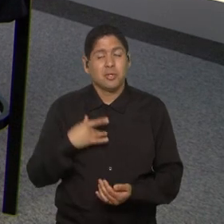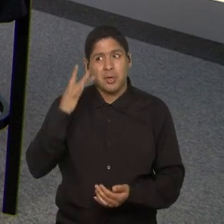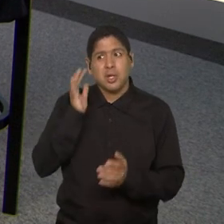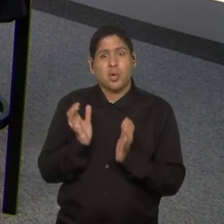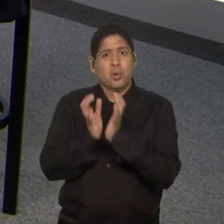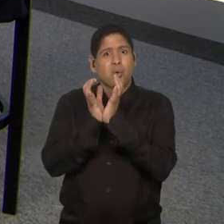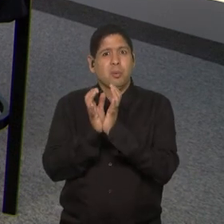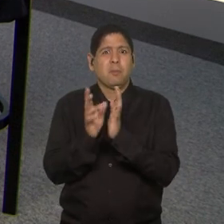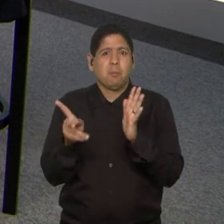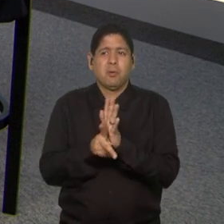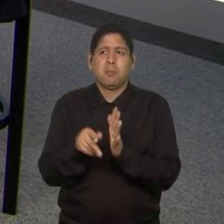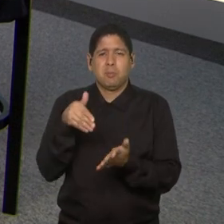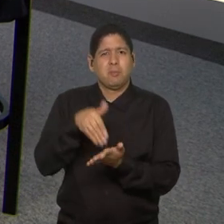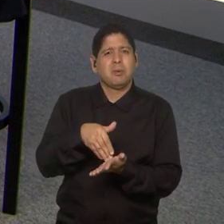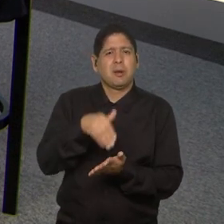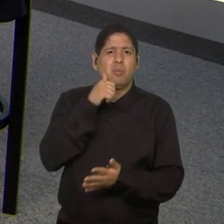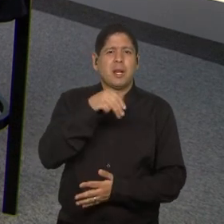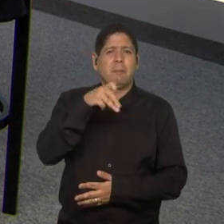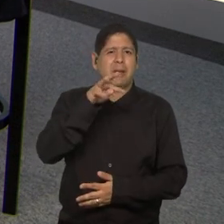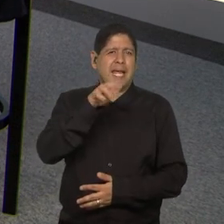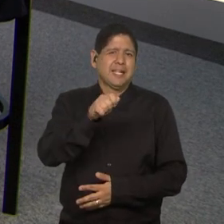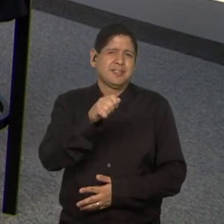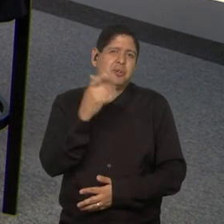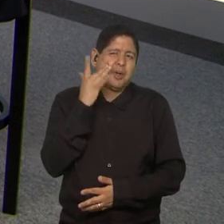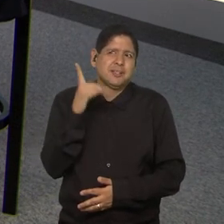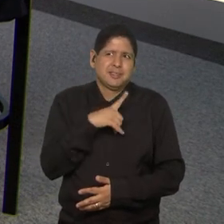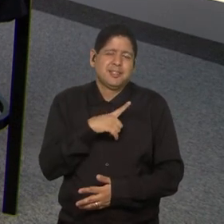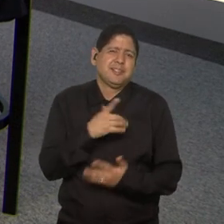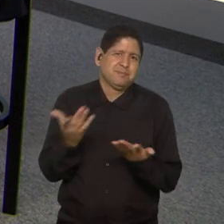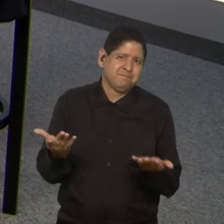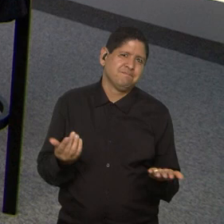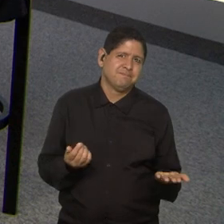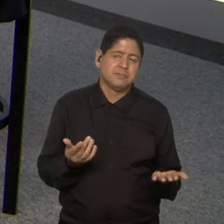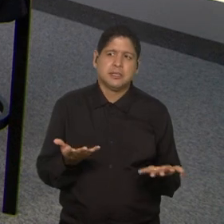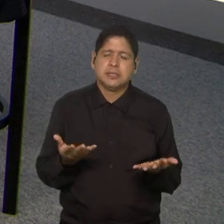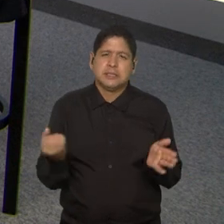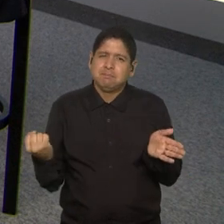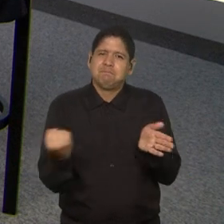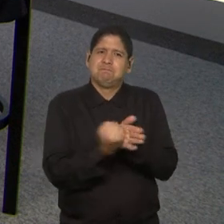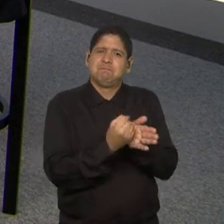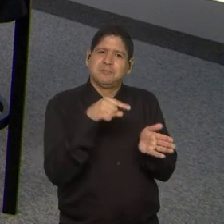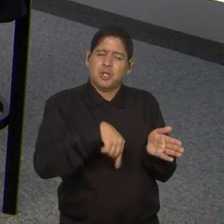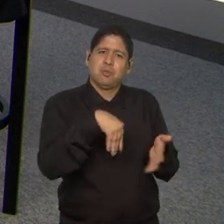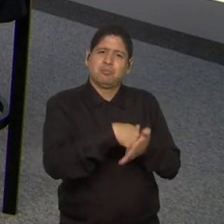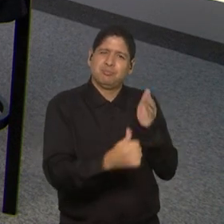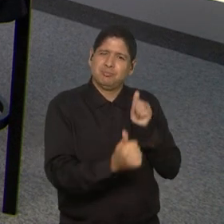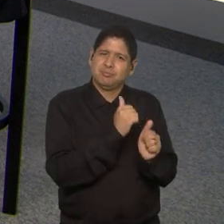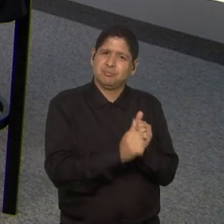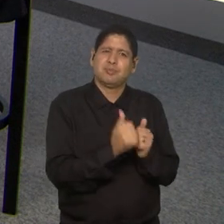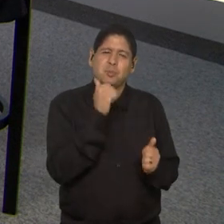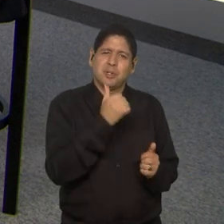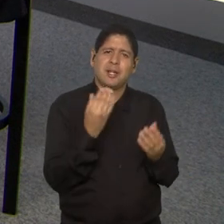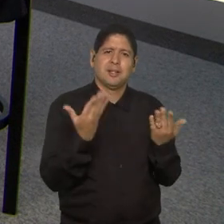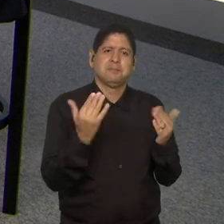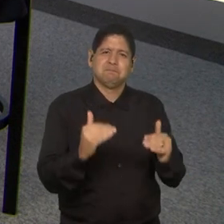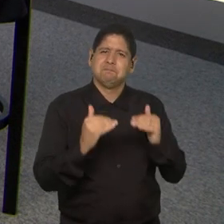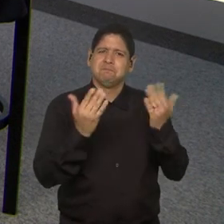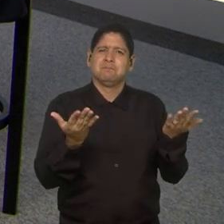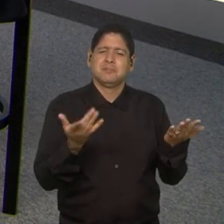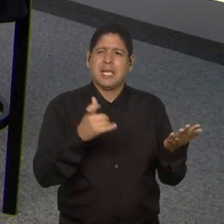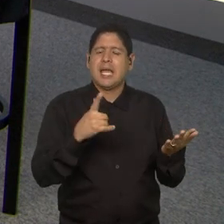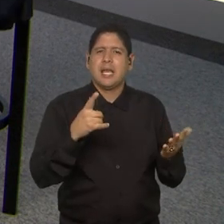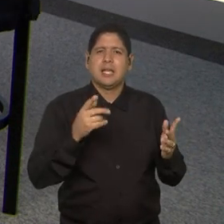do Mundo vai ser da Marta, a última Copa do Mundo, é a grande símbolo do nosso futebol e que seja eterna.